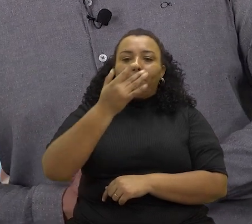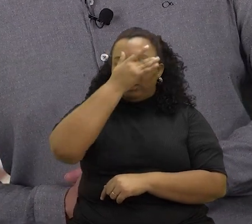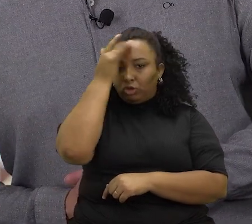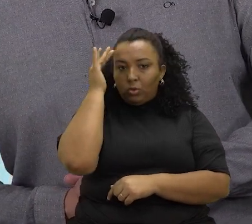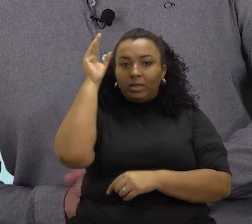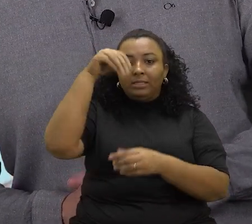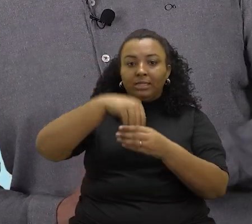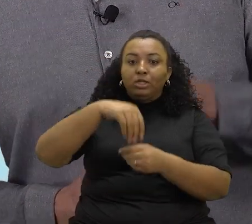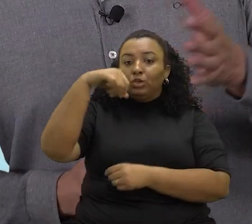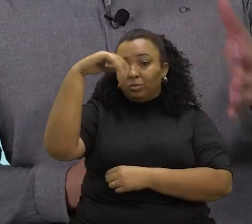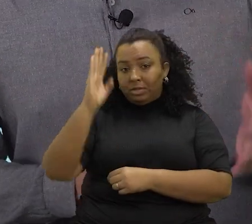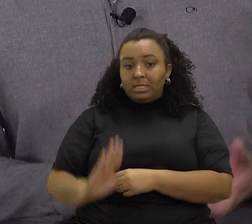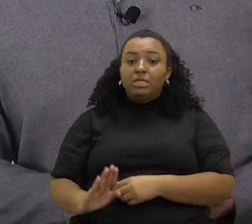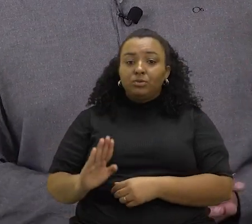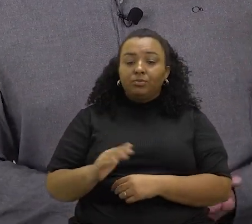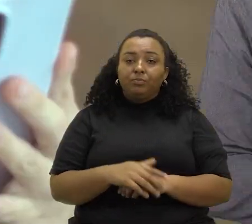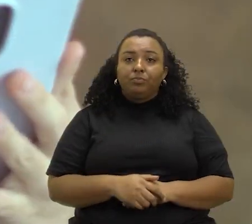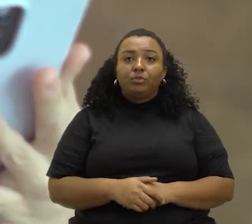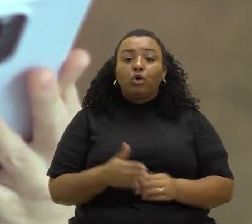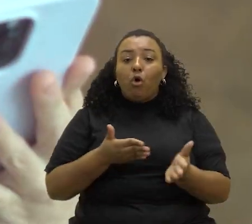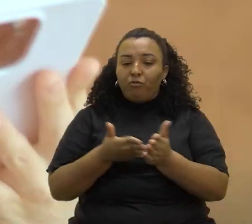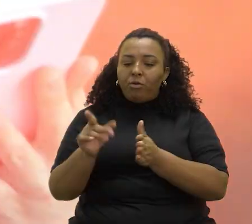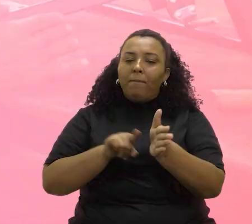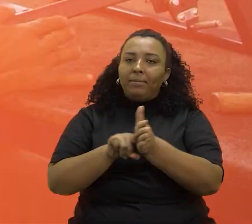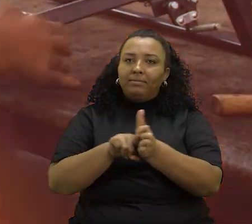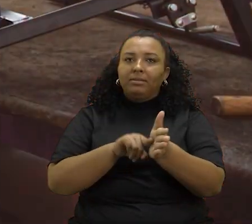tipo de deficiência no Brasil, segundo o IBGE.